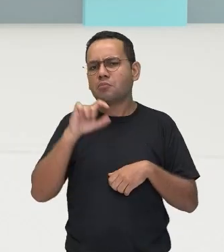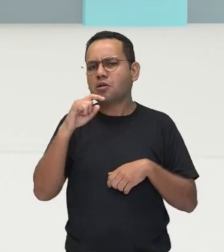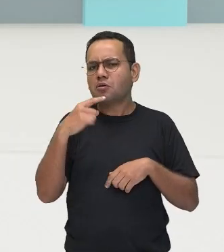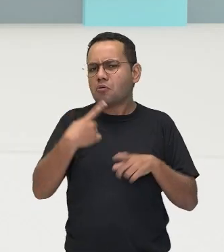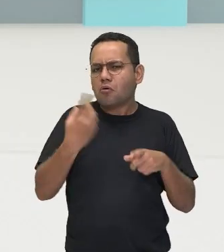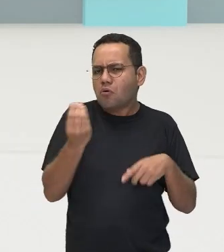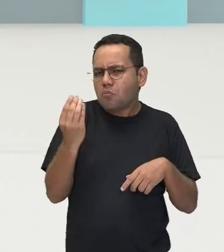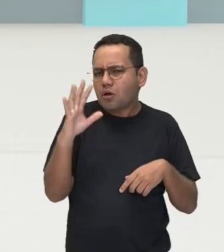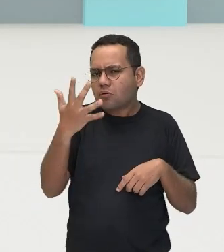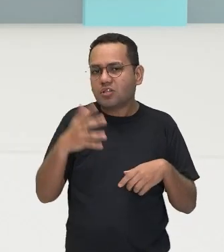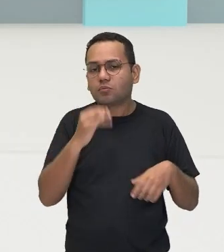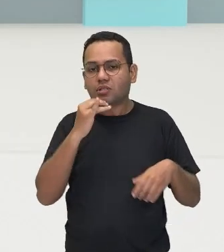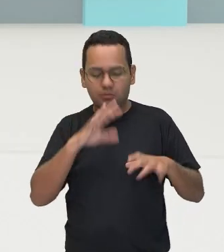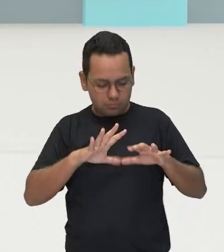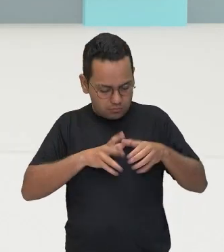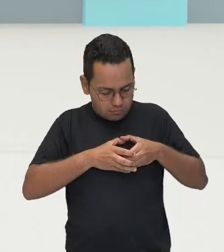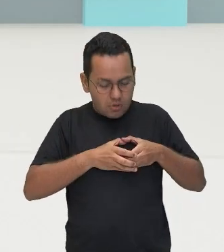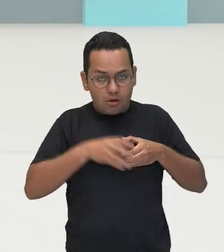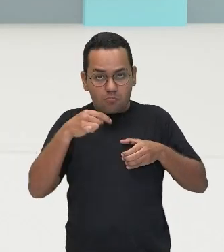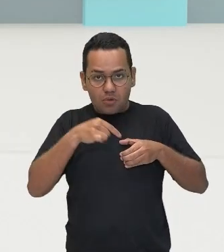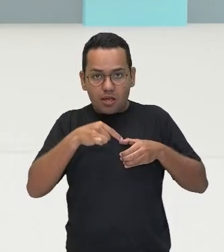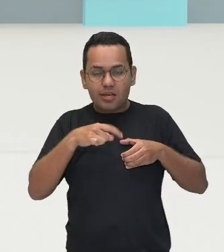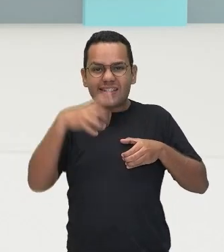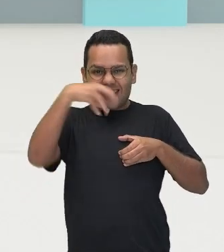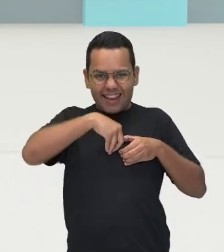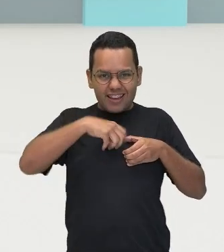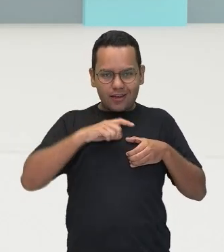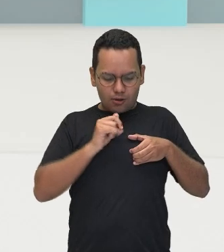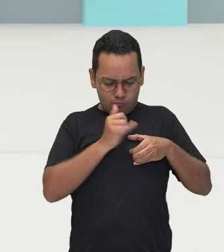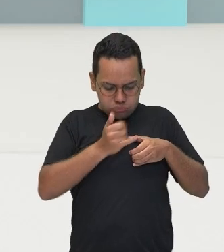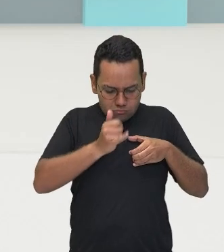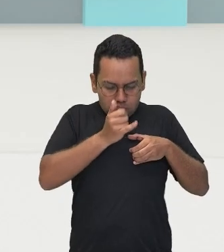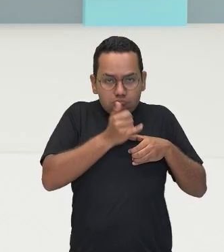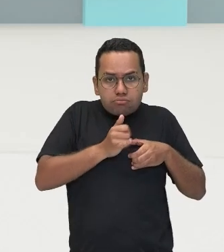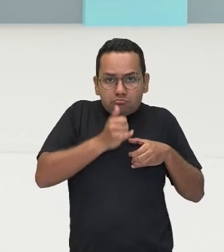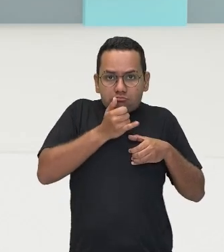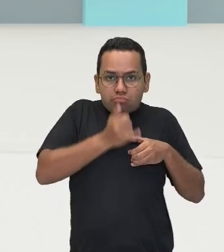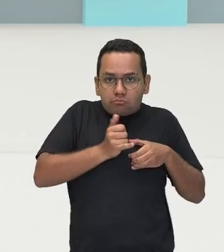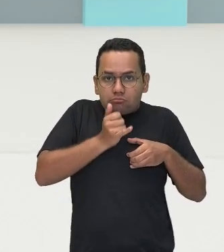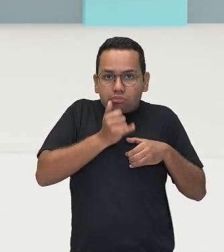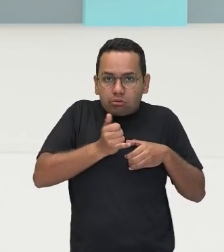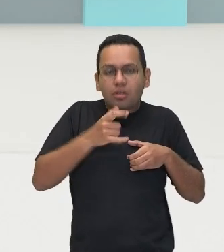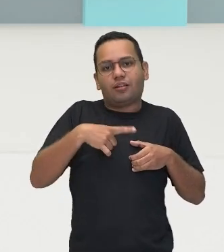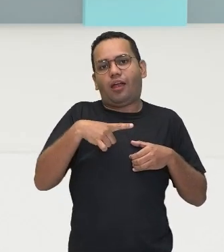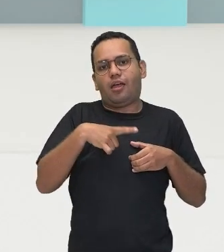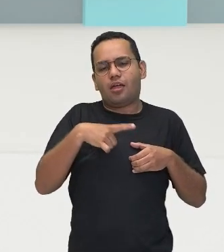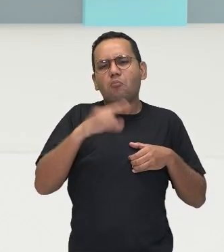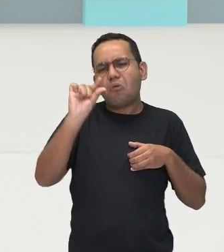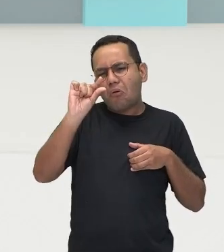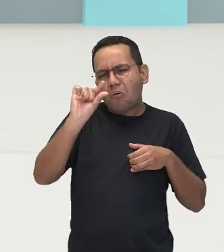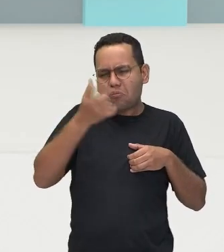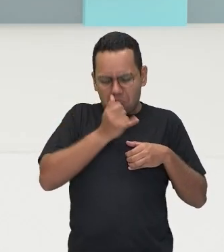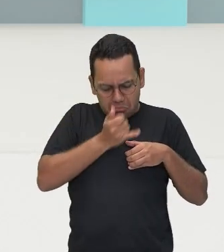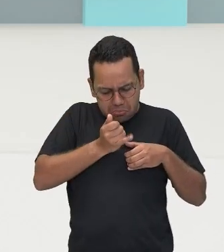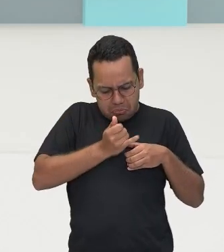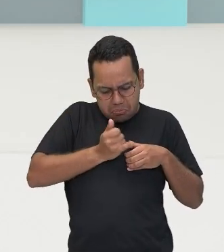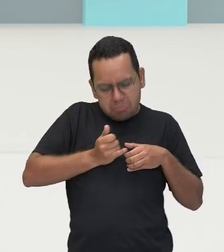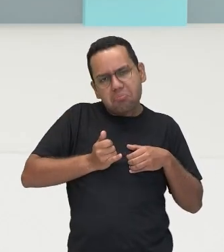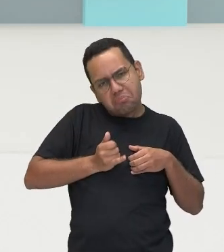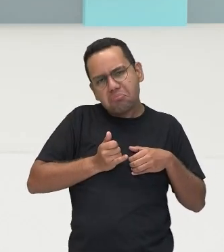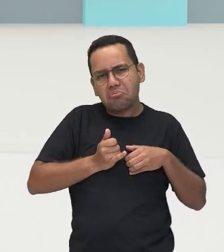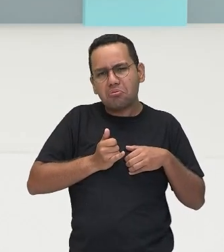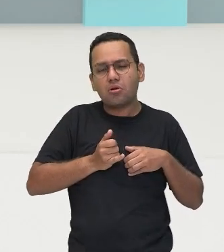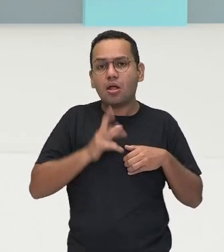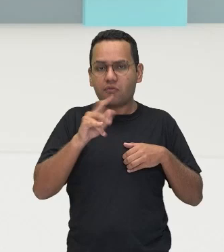é isso mesmo, né? Nós temos um marcapassozinho ali, ó, grudado no coração, que dá um choque, né, de milivolso, é bem pouquinho,